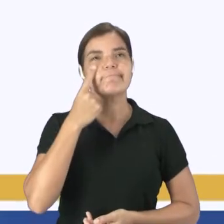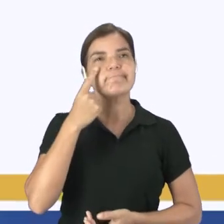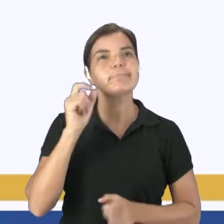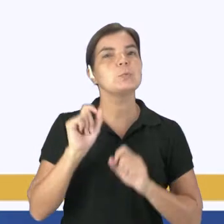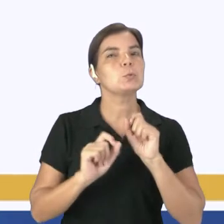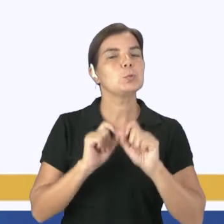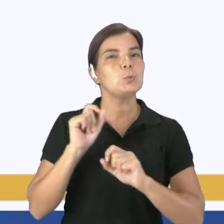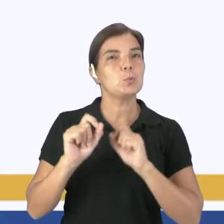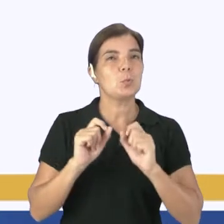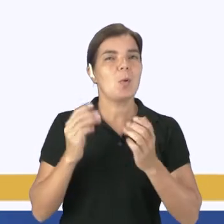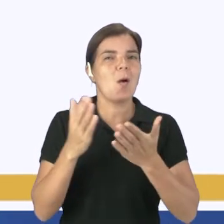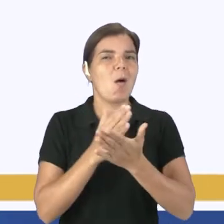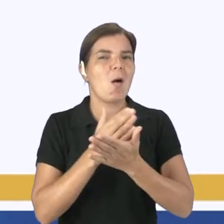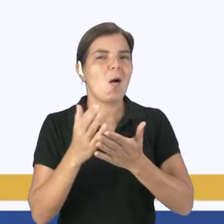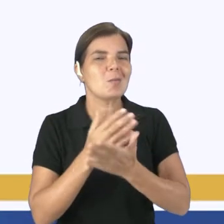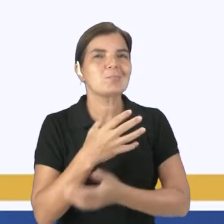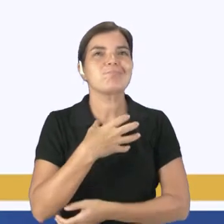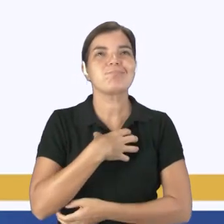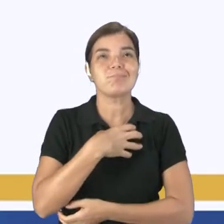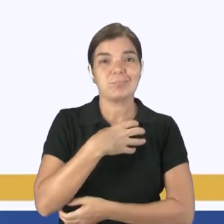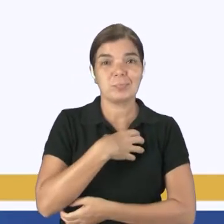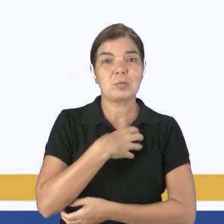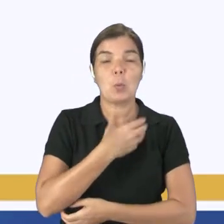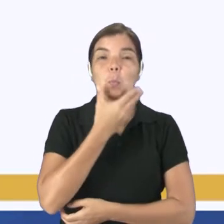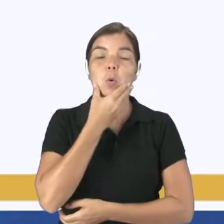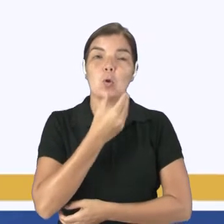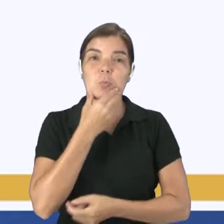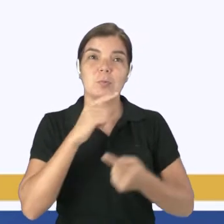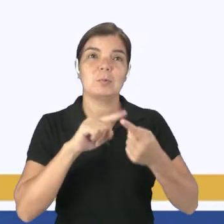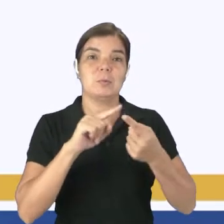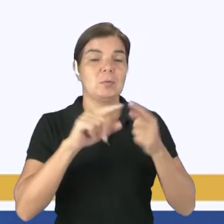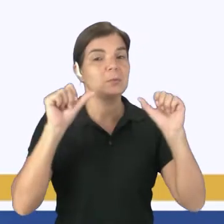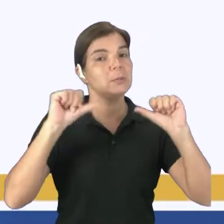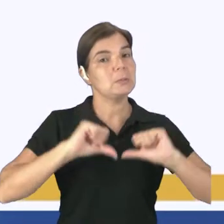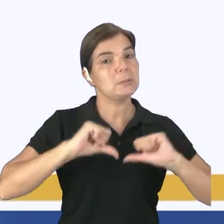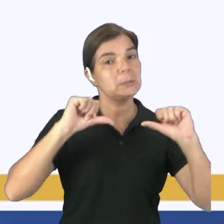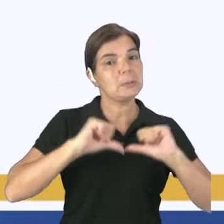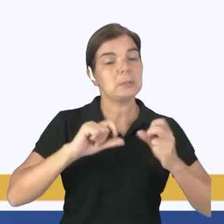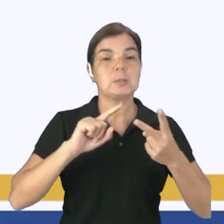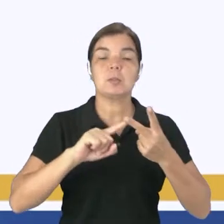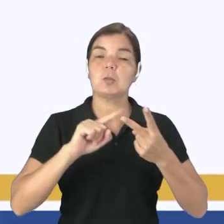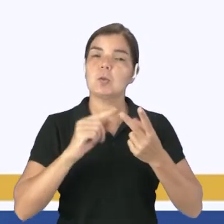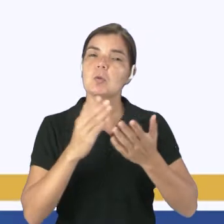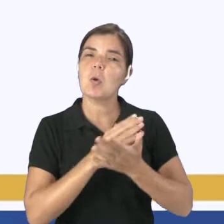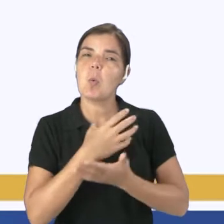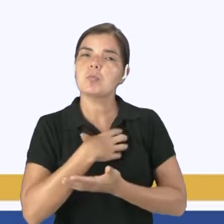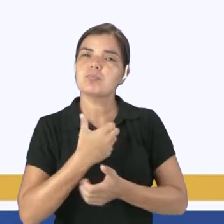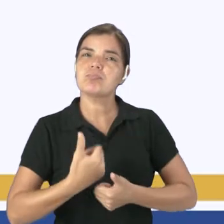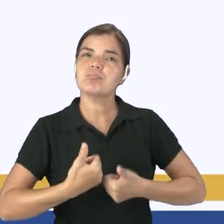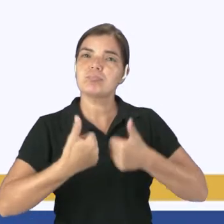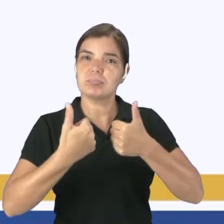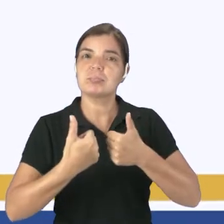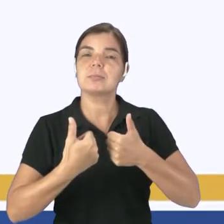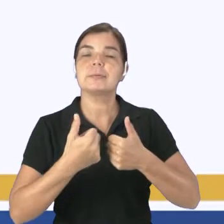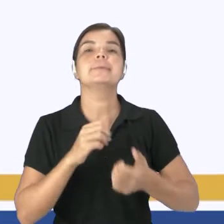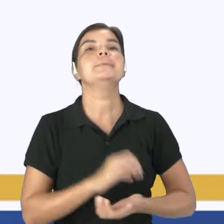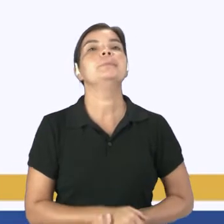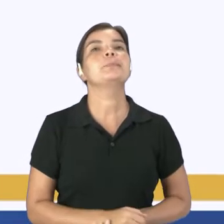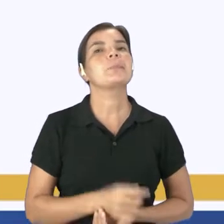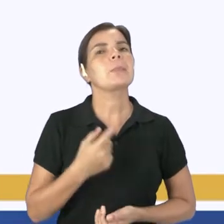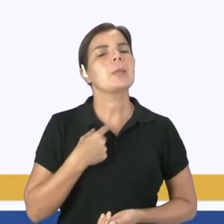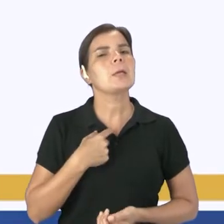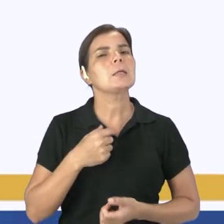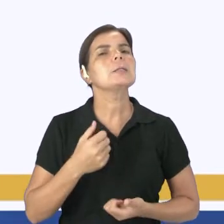algumas ações geradas pelo homem. Ações negativas e algumas ações positivas, tá? Essas ações